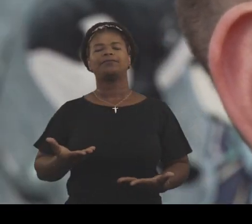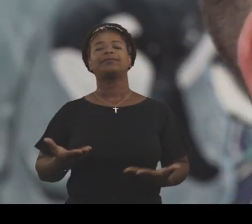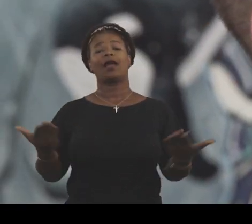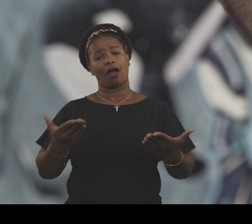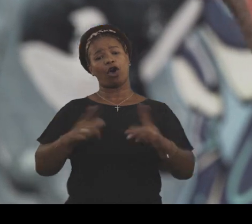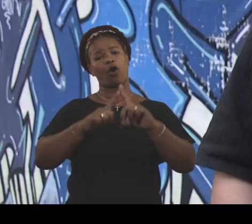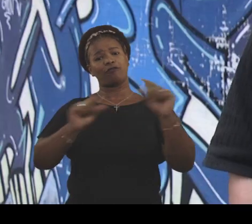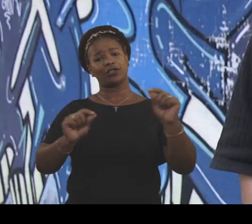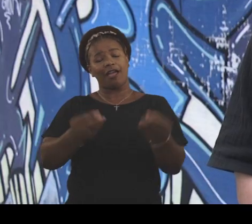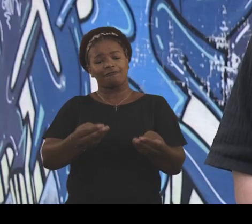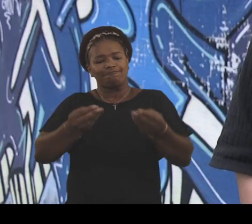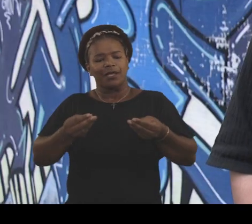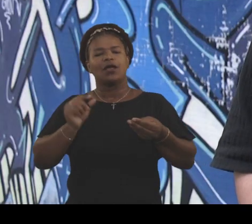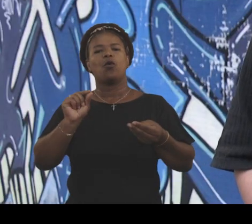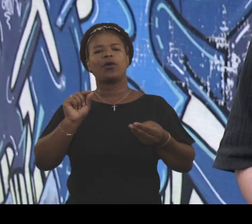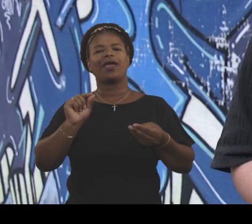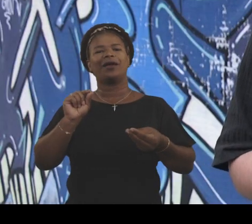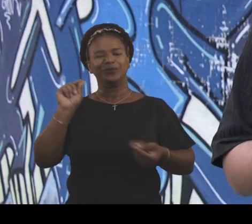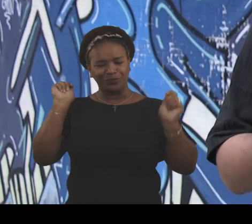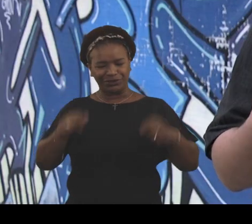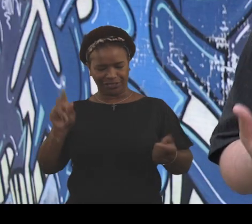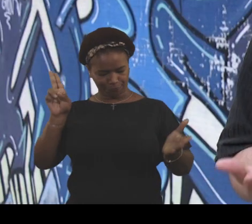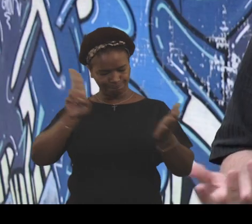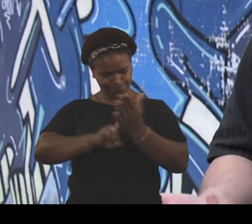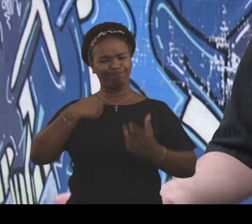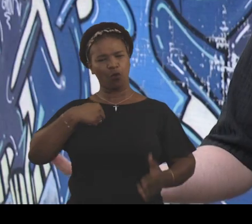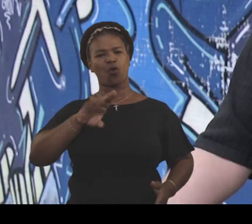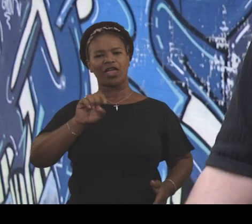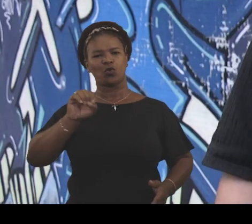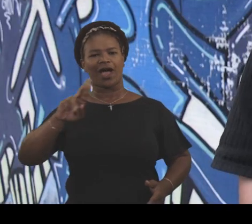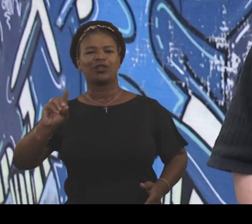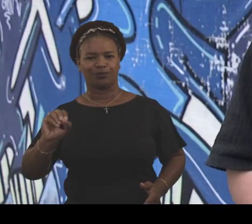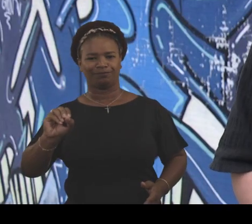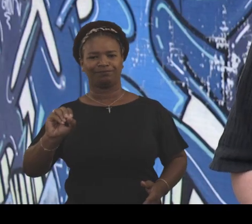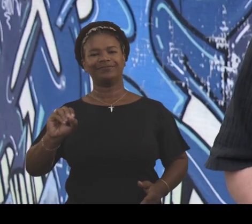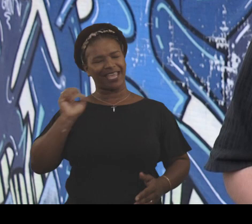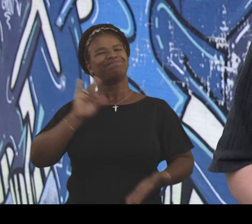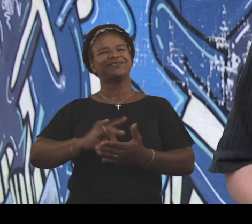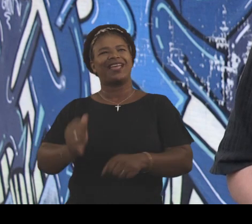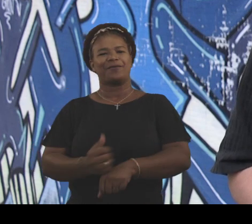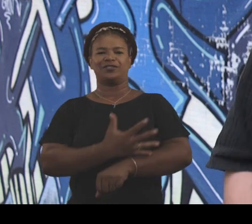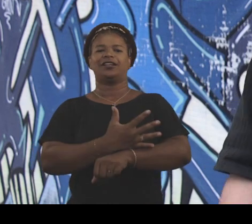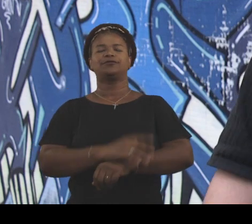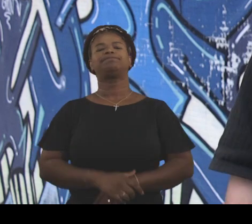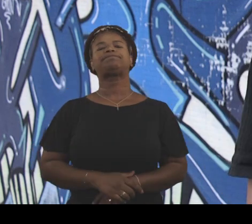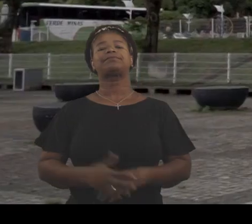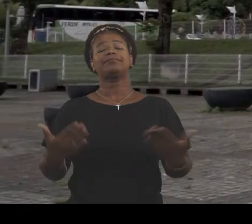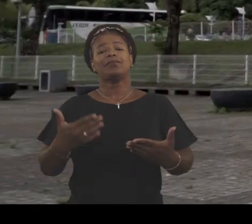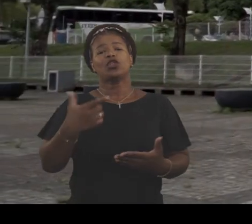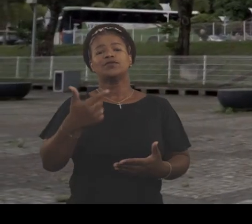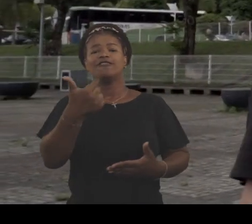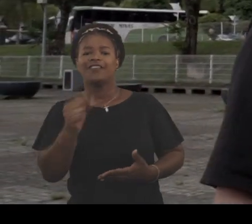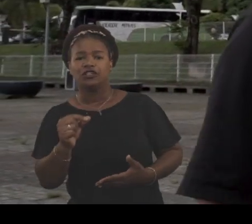homem que eu sou. A UFJF está proporcionando para mim eu ser o Eduardo, sabe? Então, assim, é muito importante mesmo.